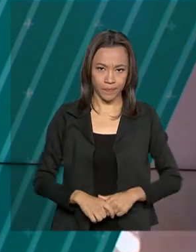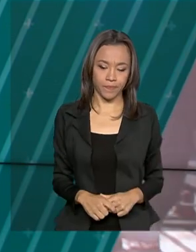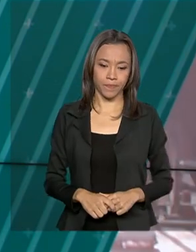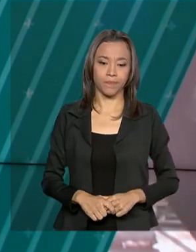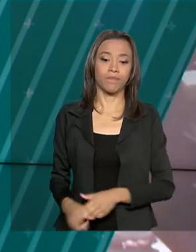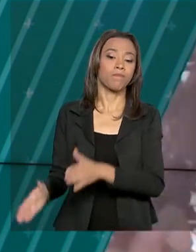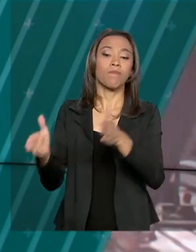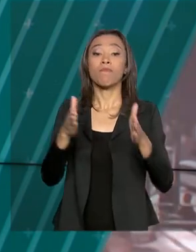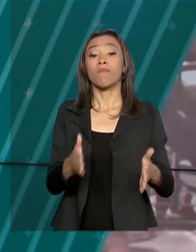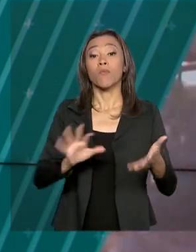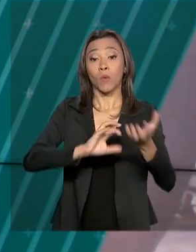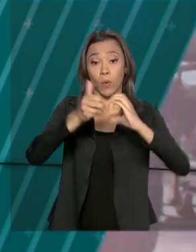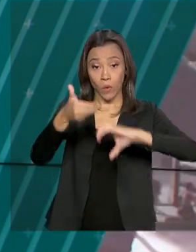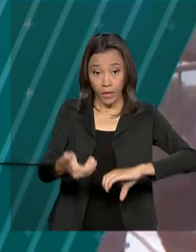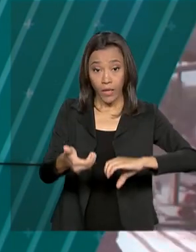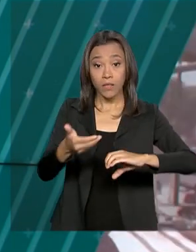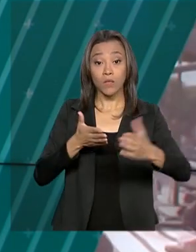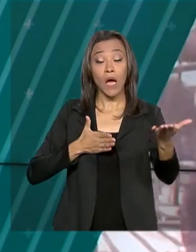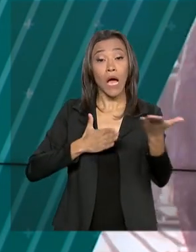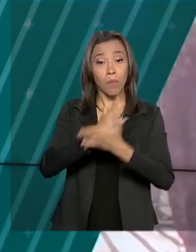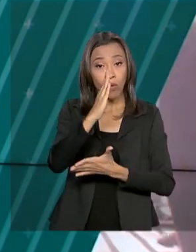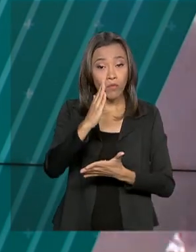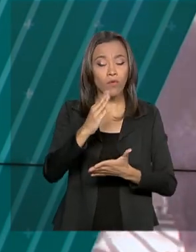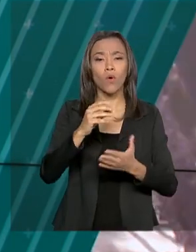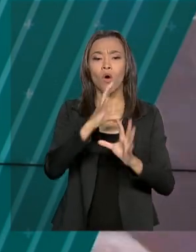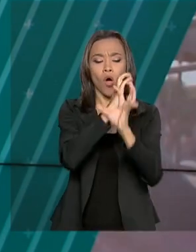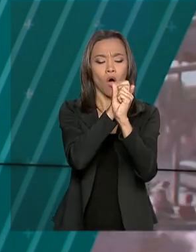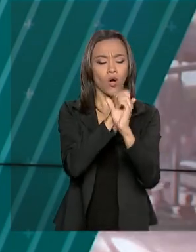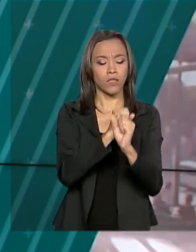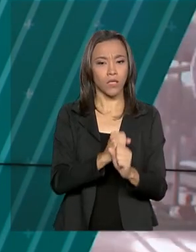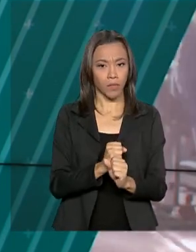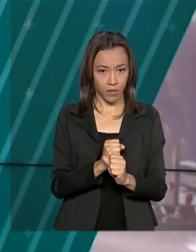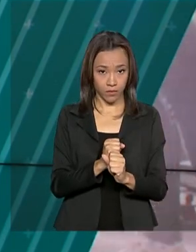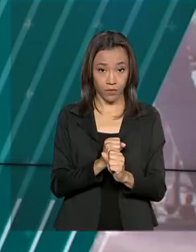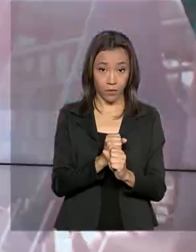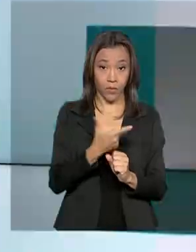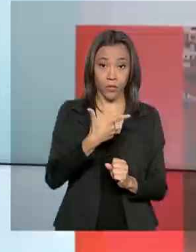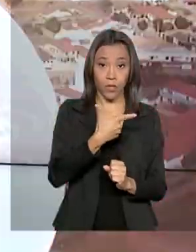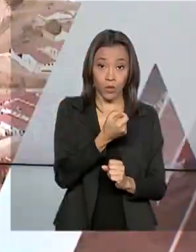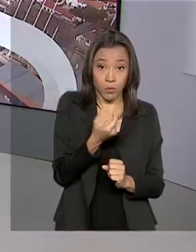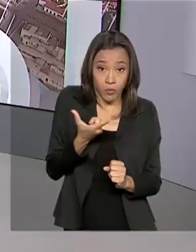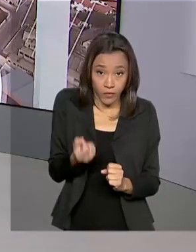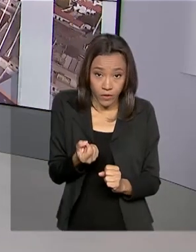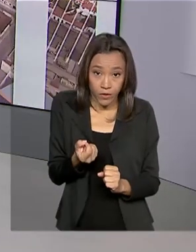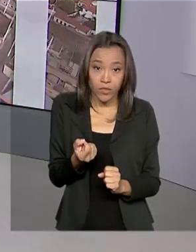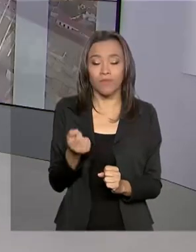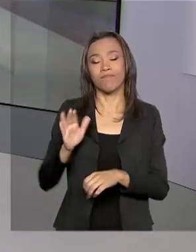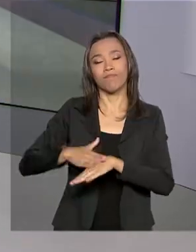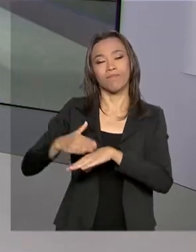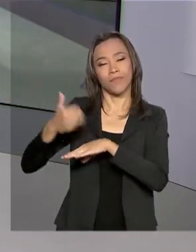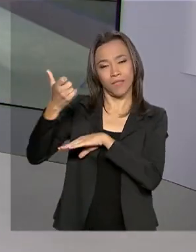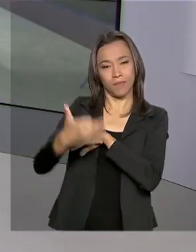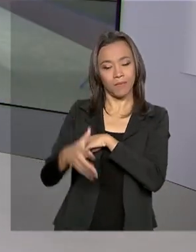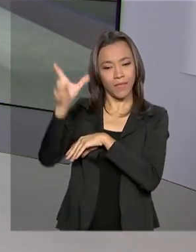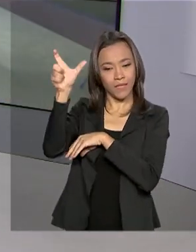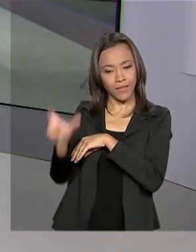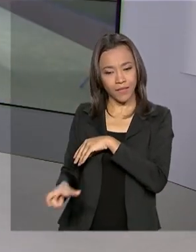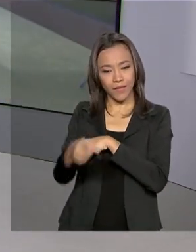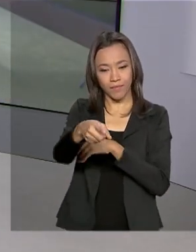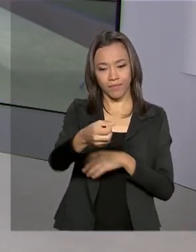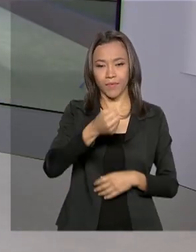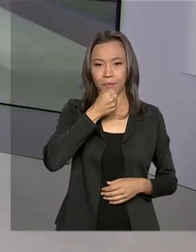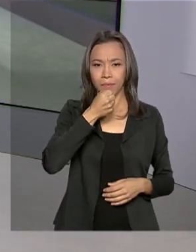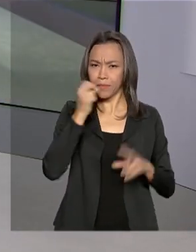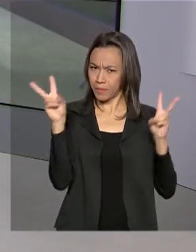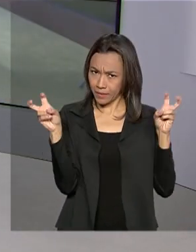O Congresso Nacional aprovou o orçamento da União para 2020. O repórter Glauco de Caralhos conversa agora com a